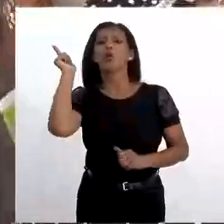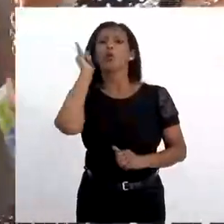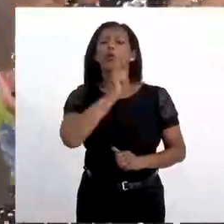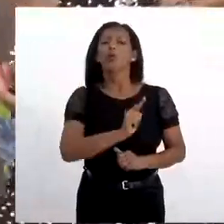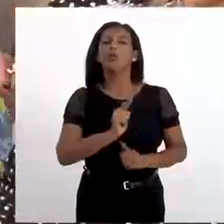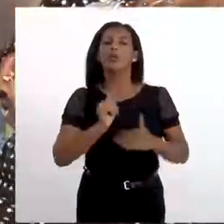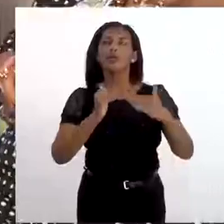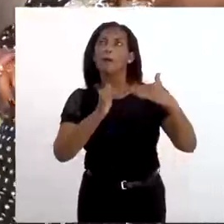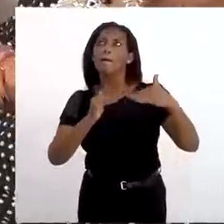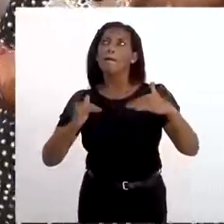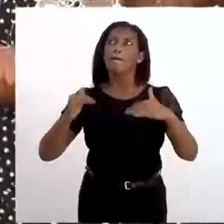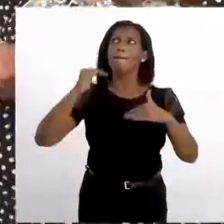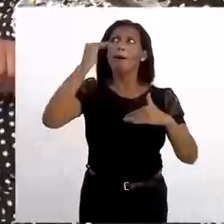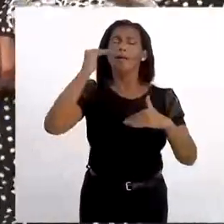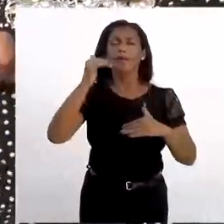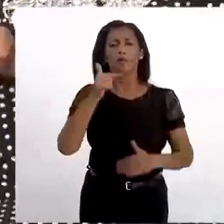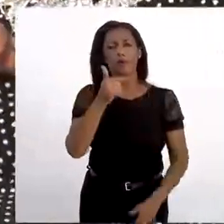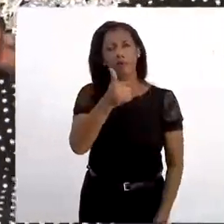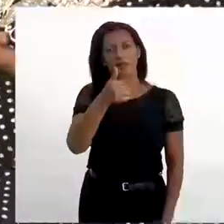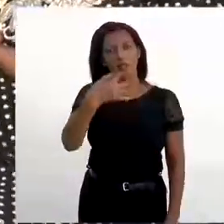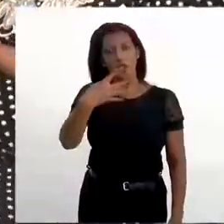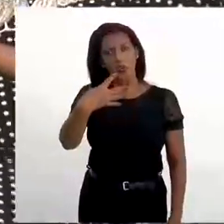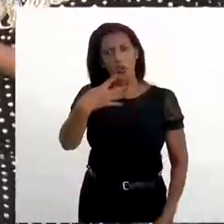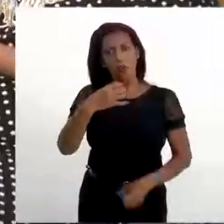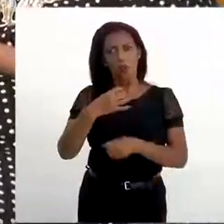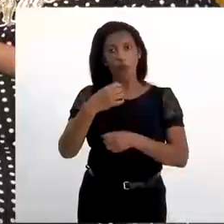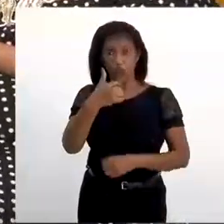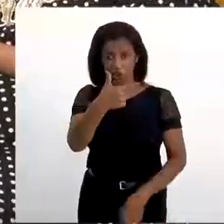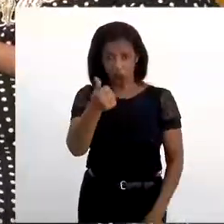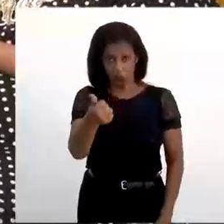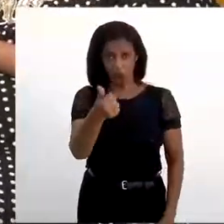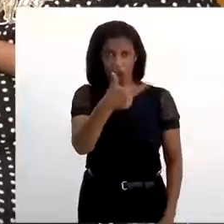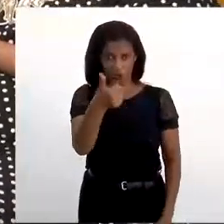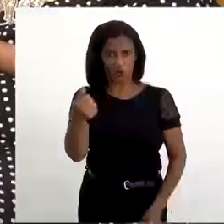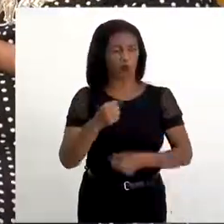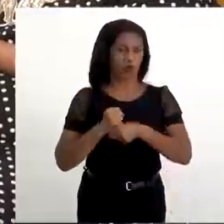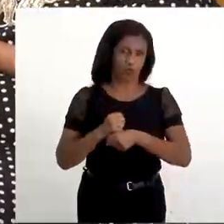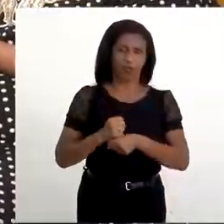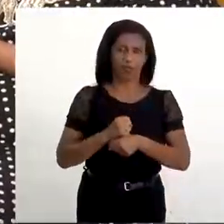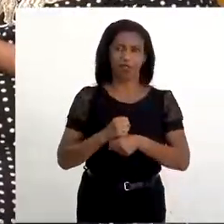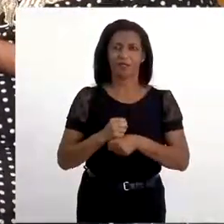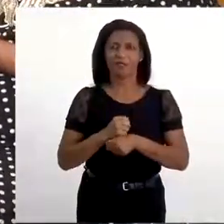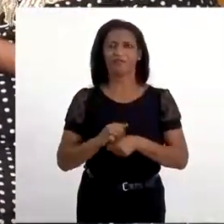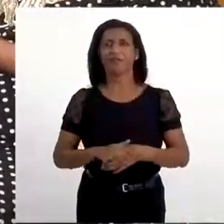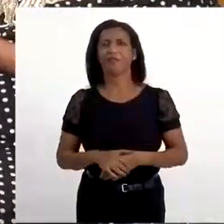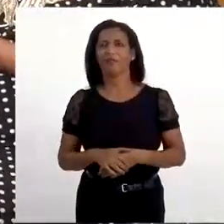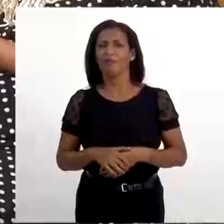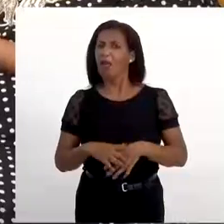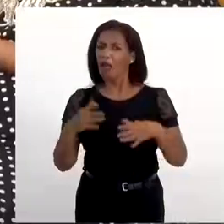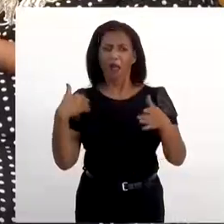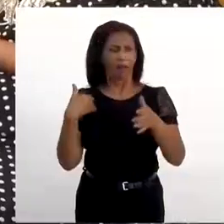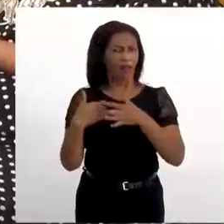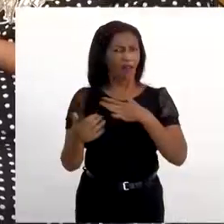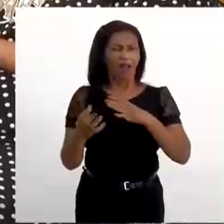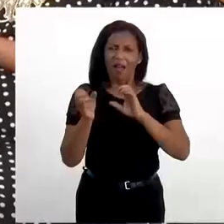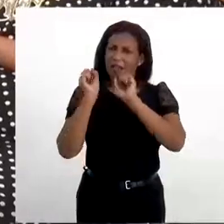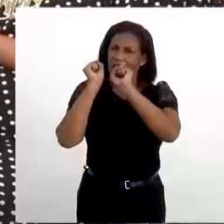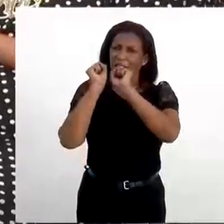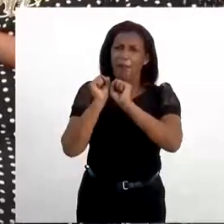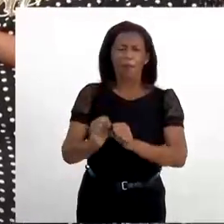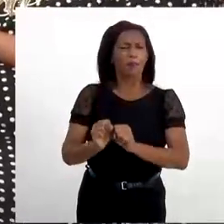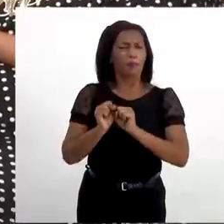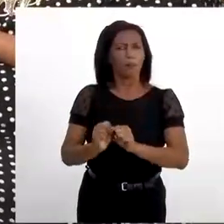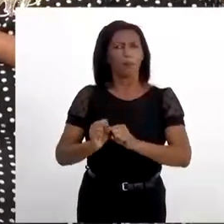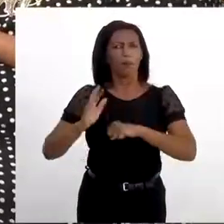ela alcança o seu máximo, que são vinte e quatro anos, né? Vinte e um. Vinte e um. É. Vinte e um. Aí ela vai usar uma coisa